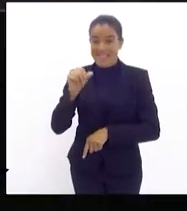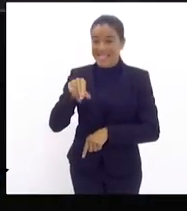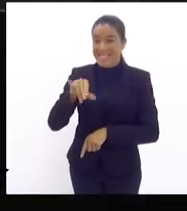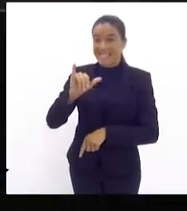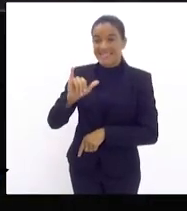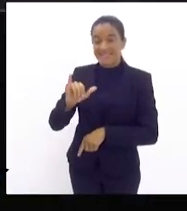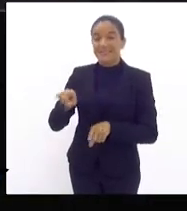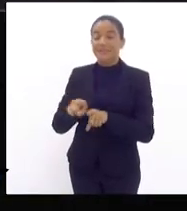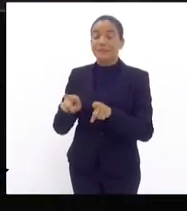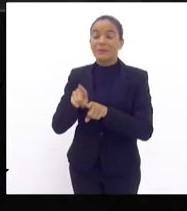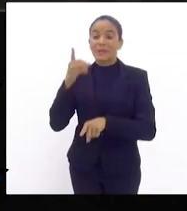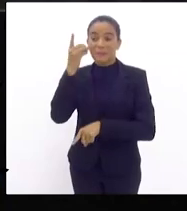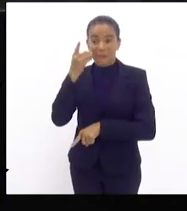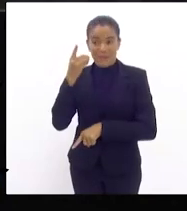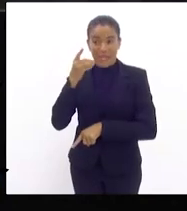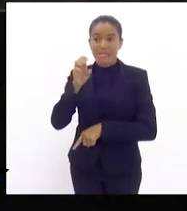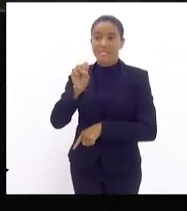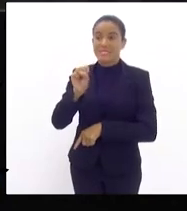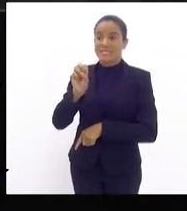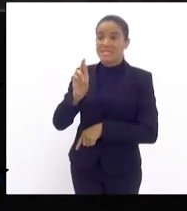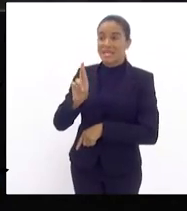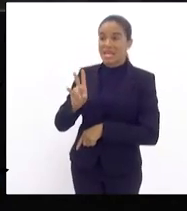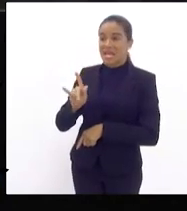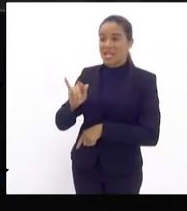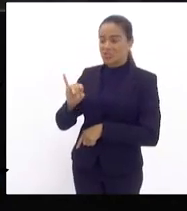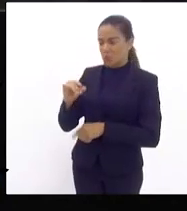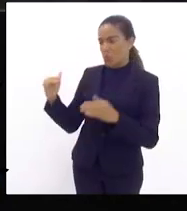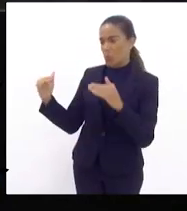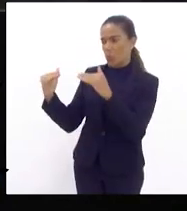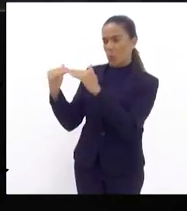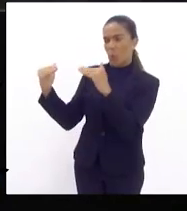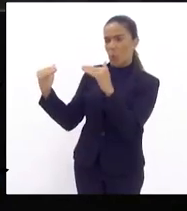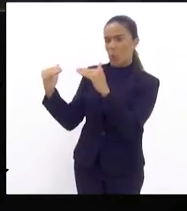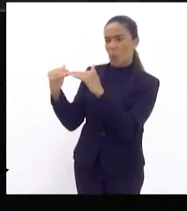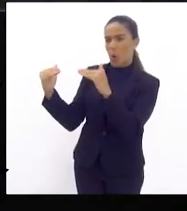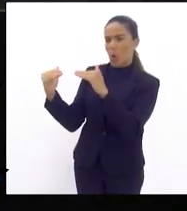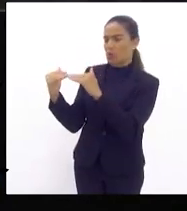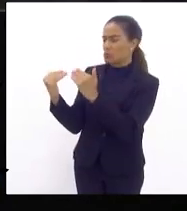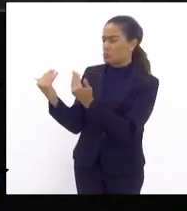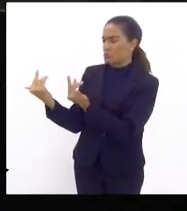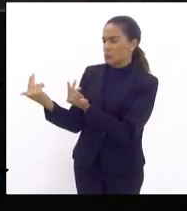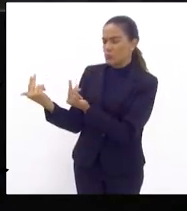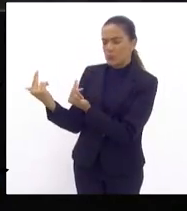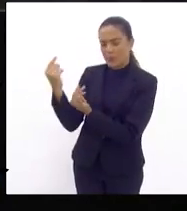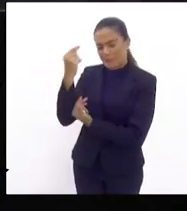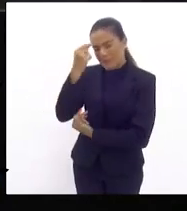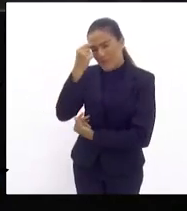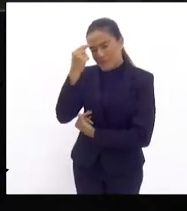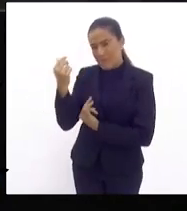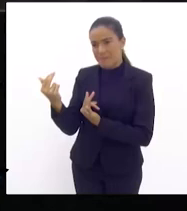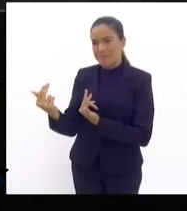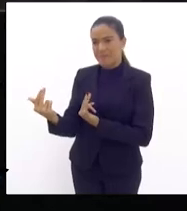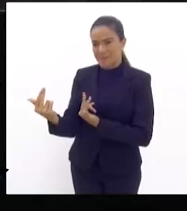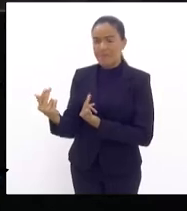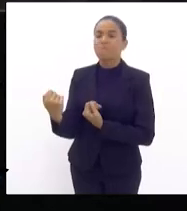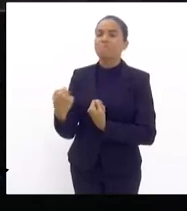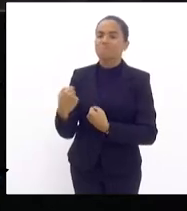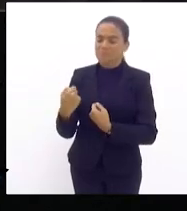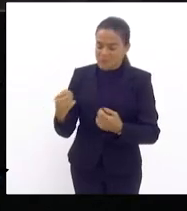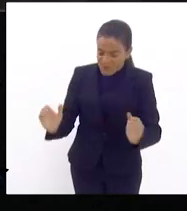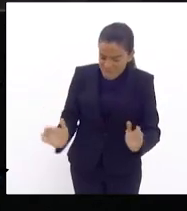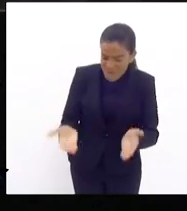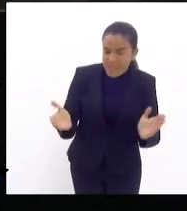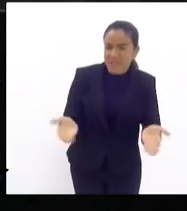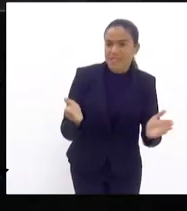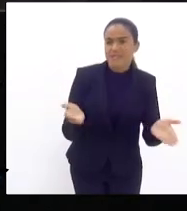deputado Sérgio Fernandes que usou da palavra concordo com o com o seu pensamento temos que investir em educação